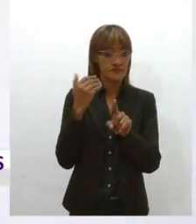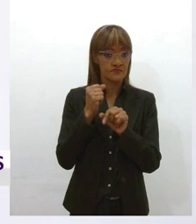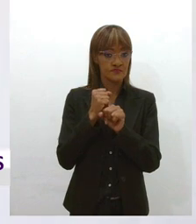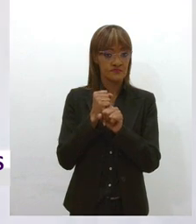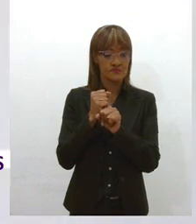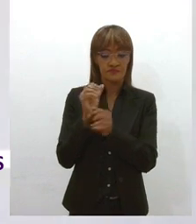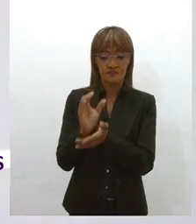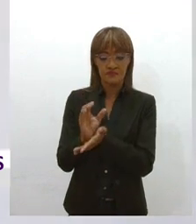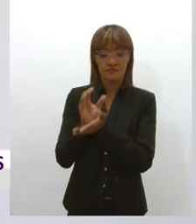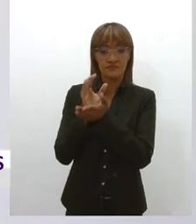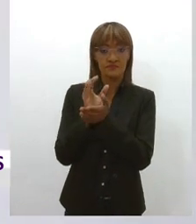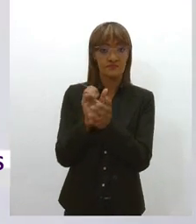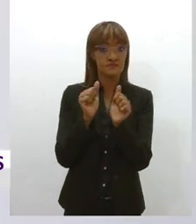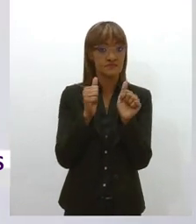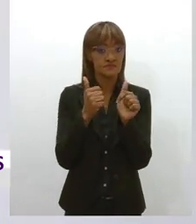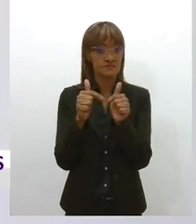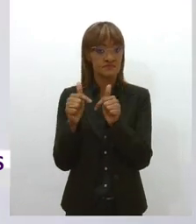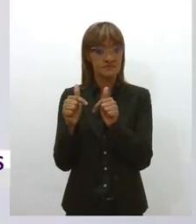Social,